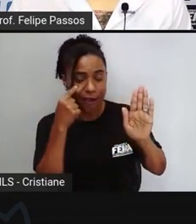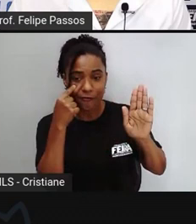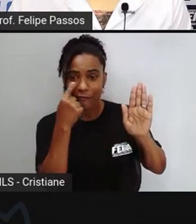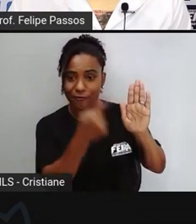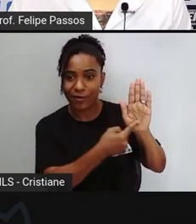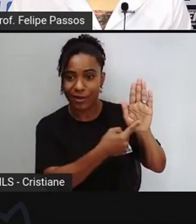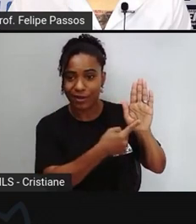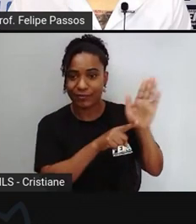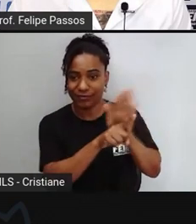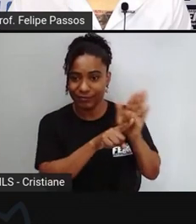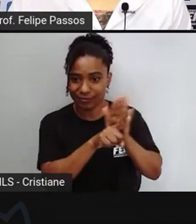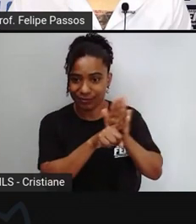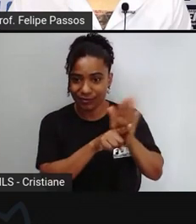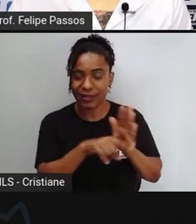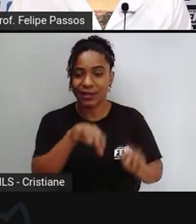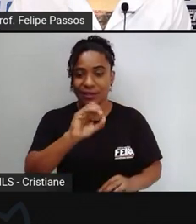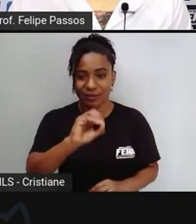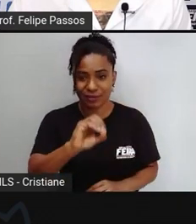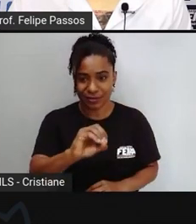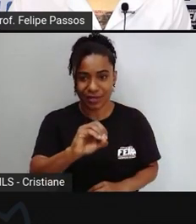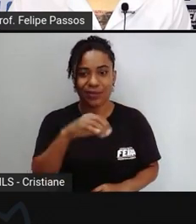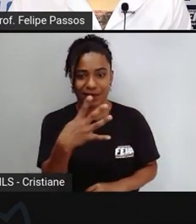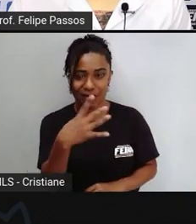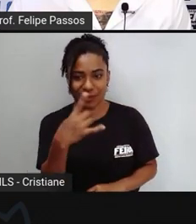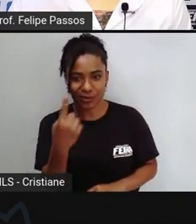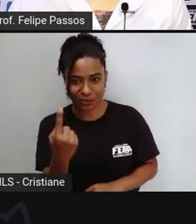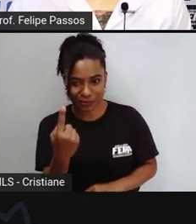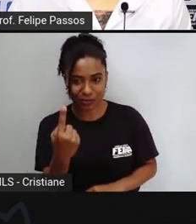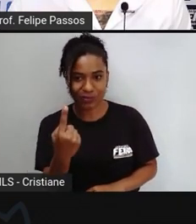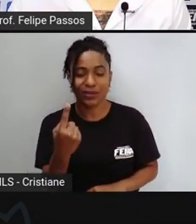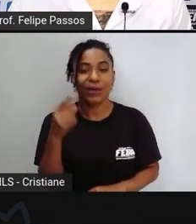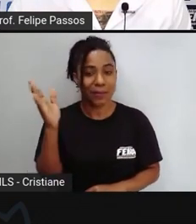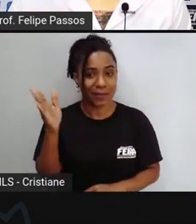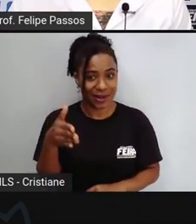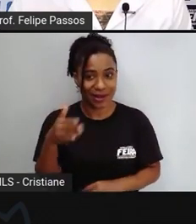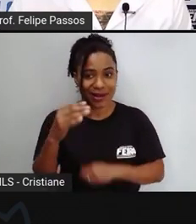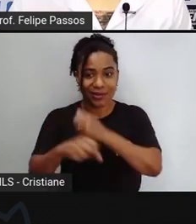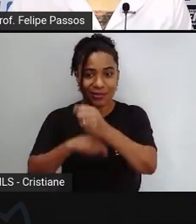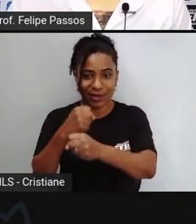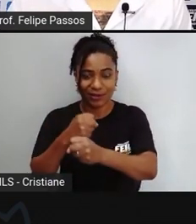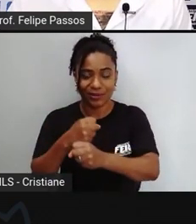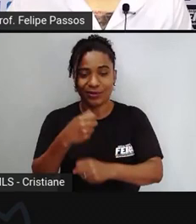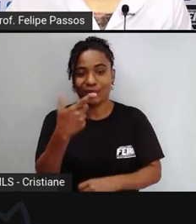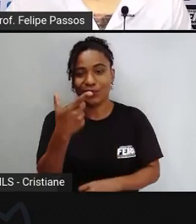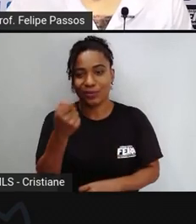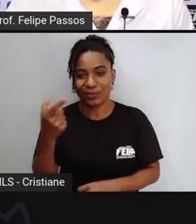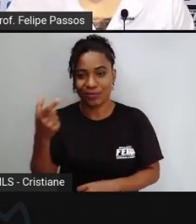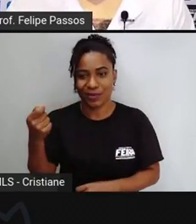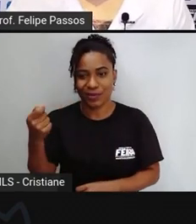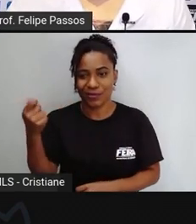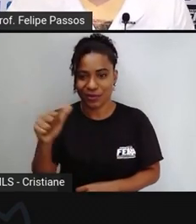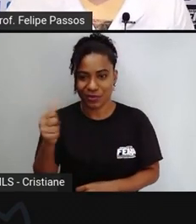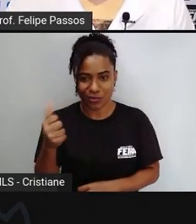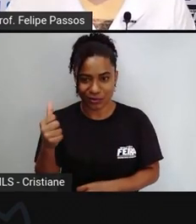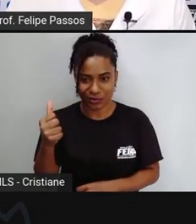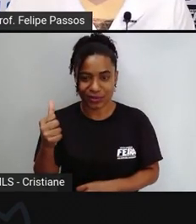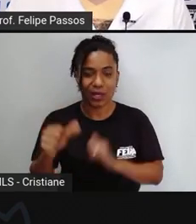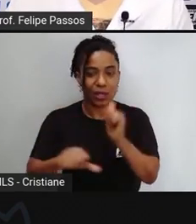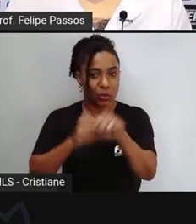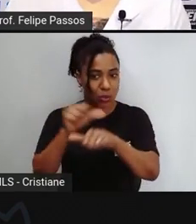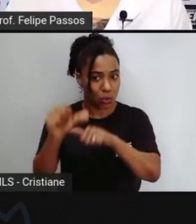041 de 2011 e